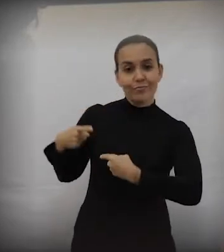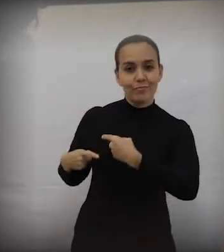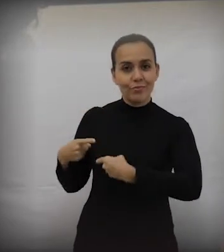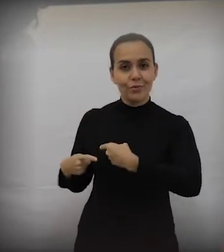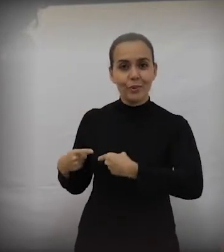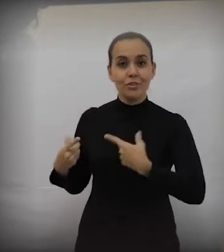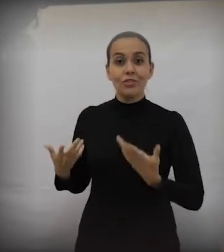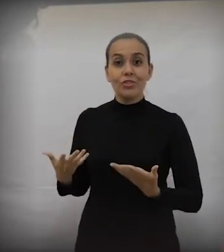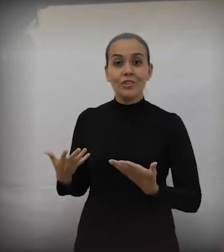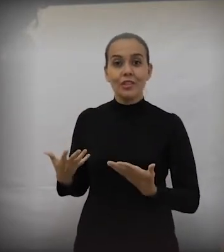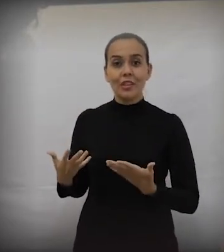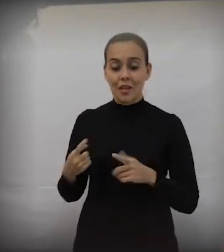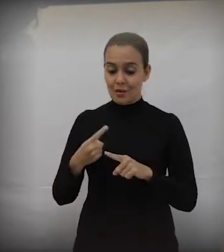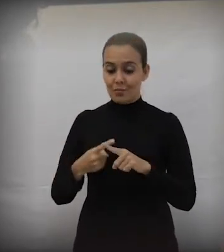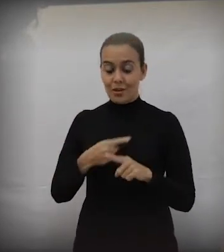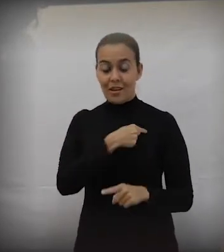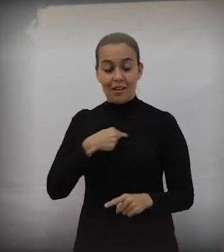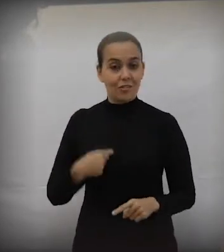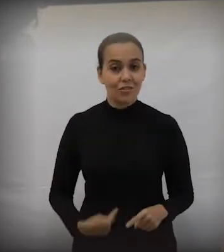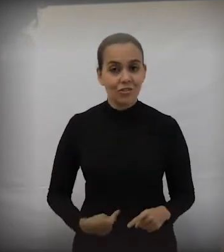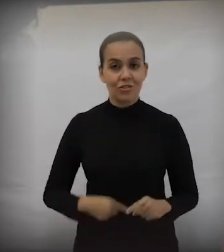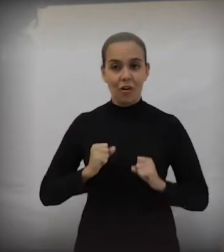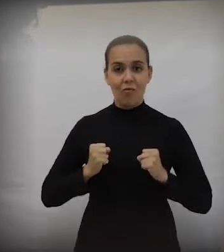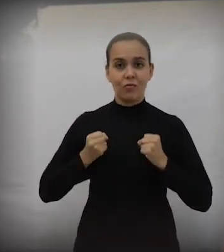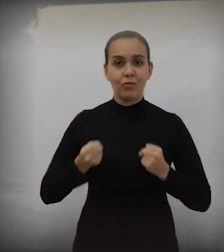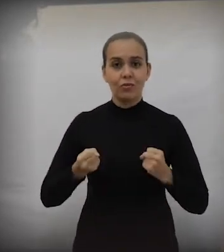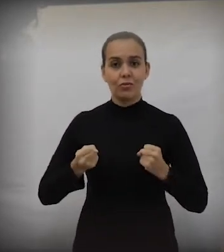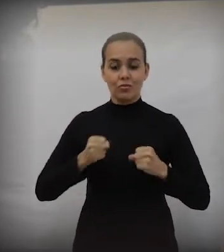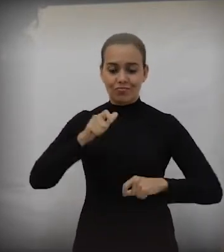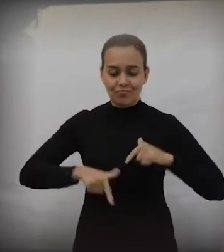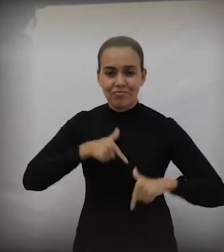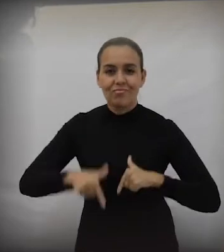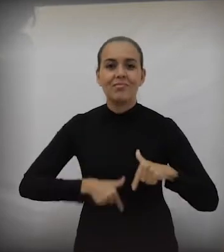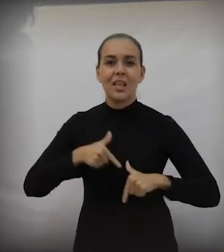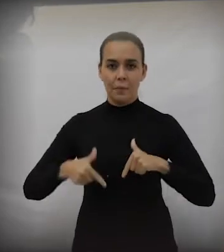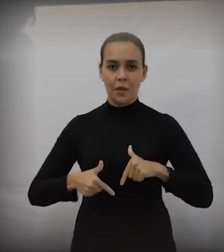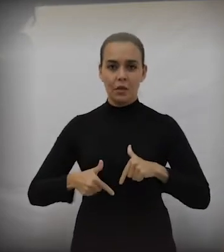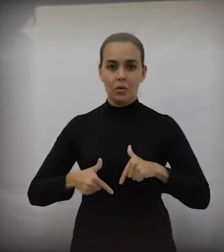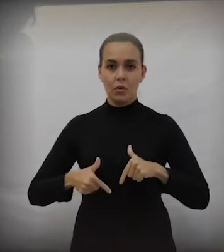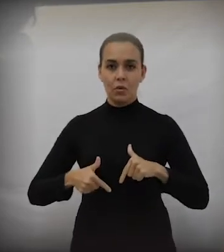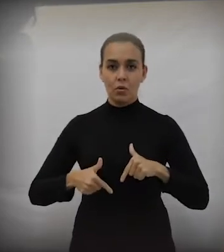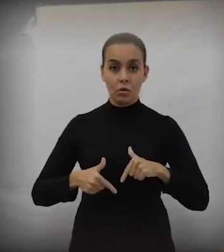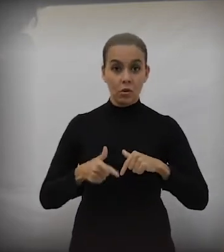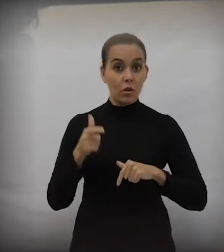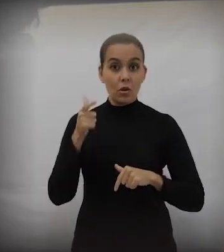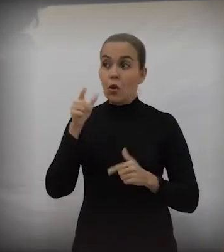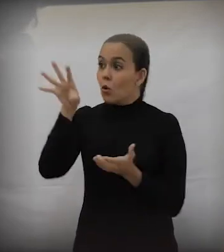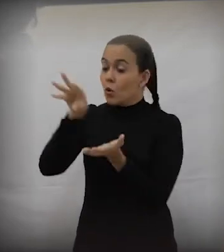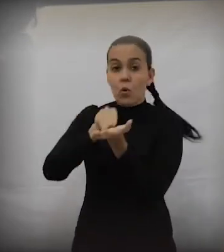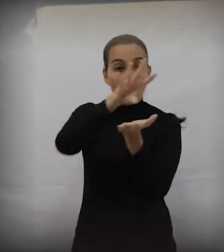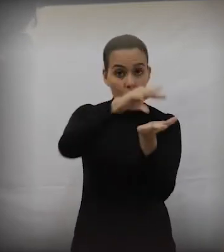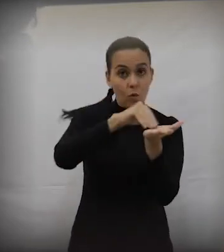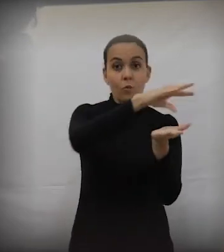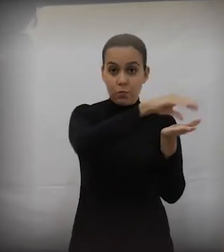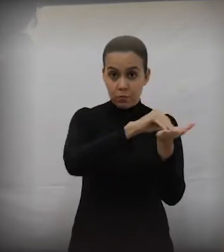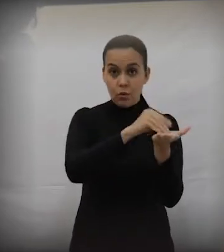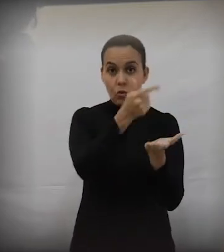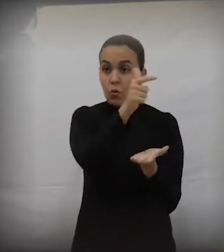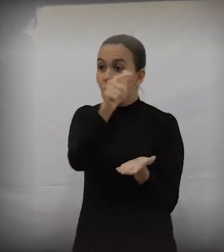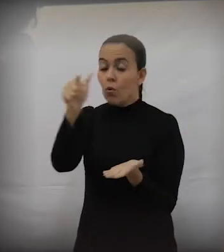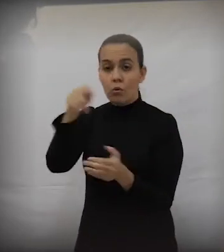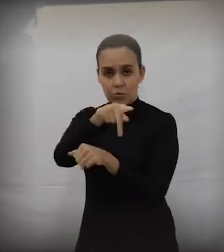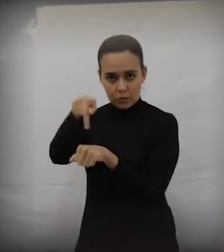fez, ela seguiu a cartilha dos países, dos tigres asiáticos, no sentido de que, se organizando em planos